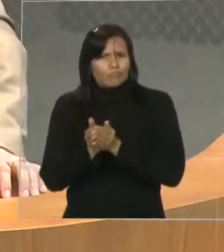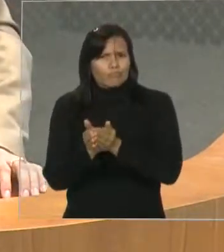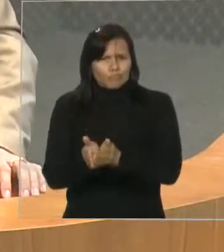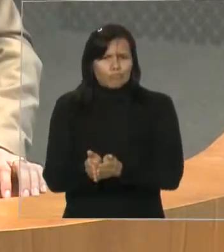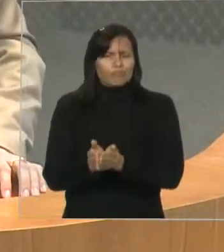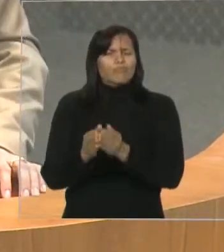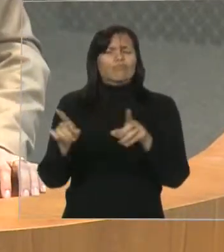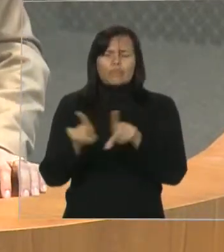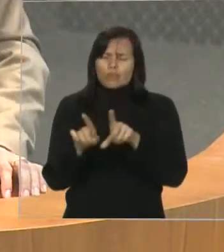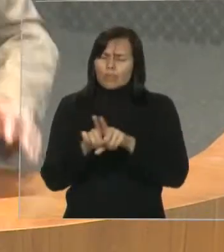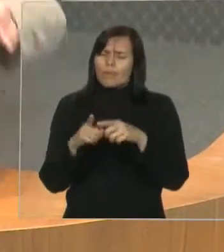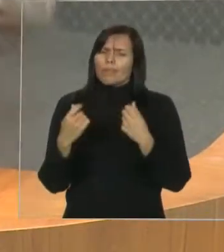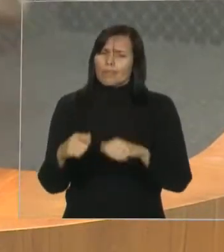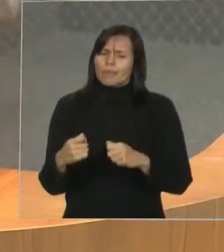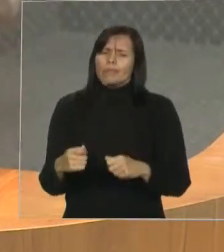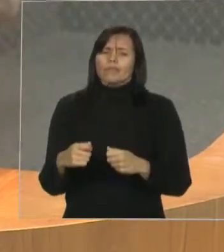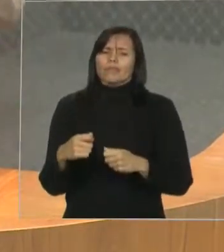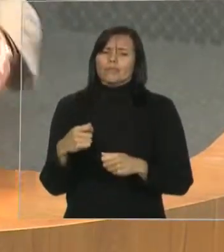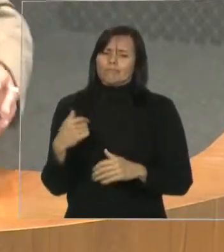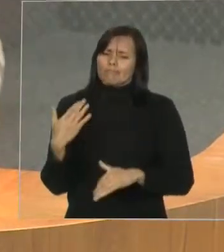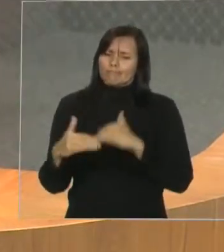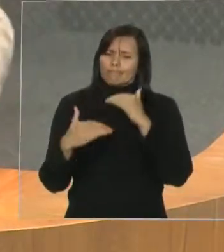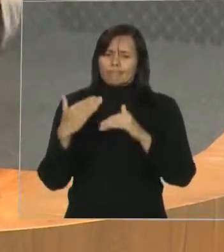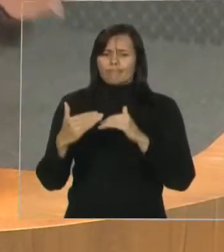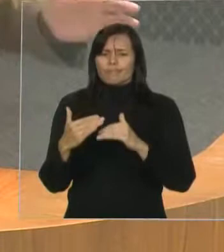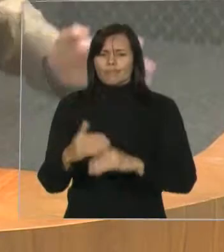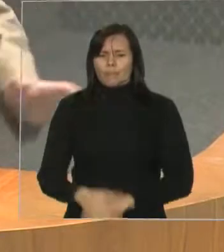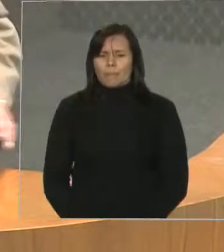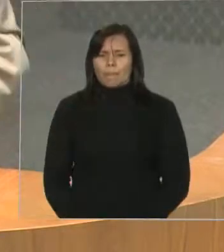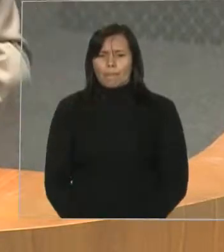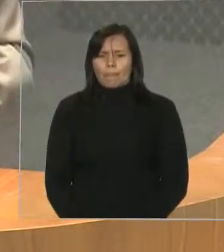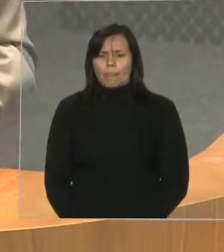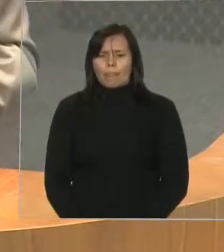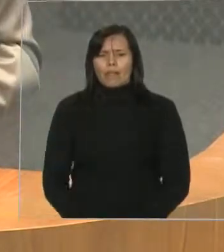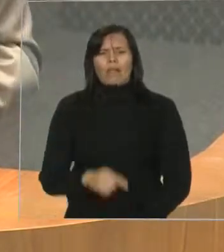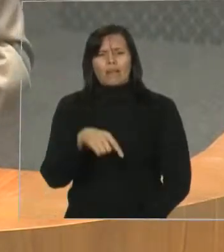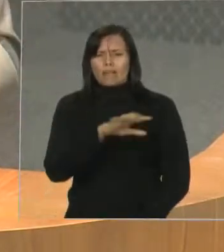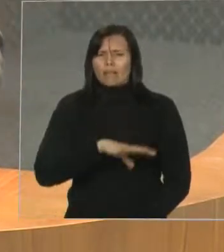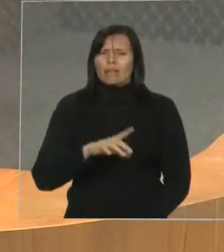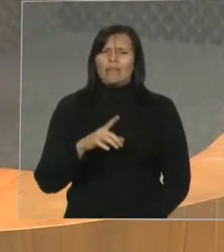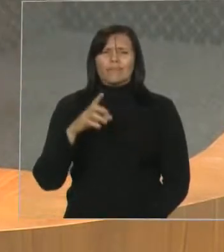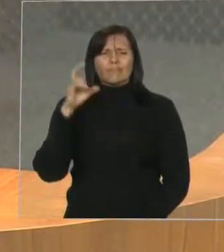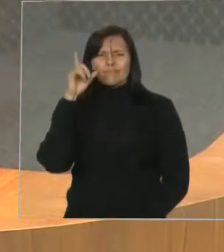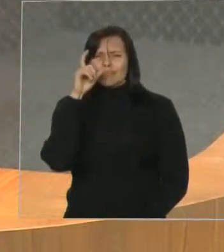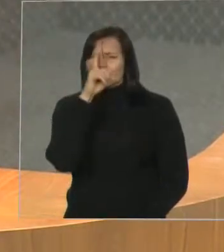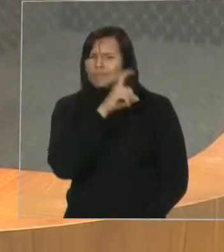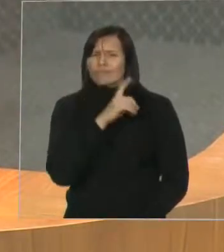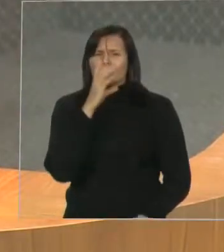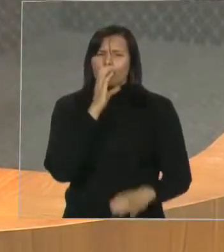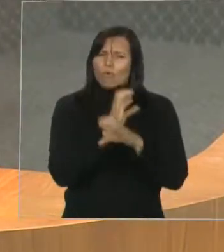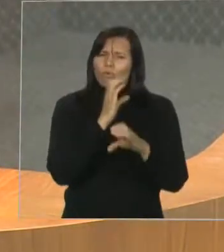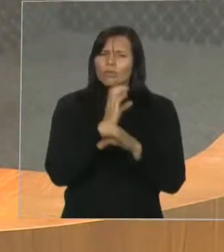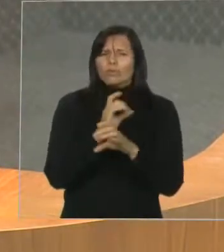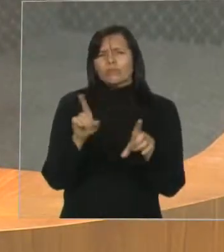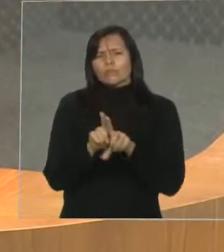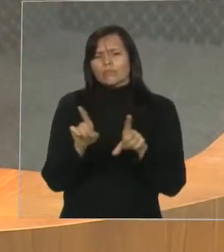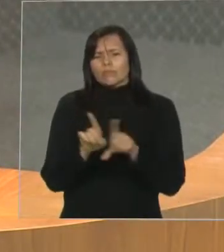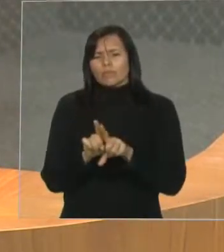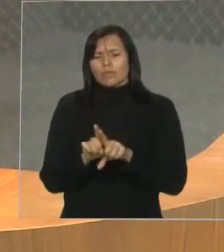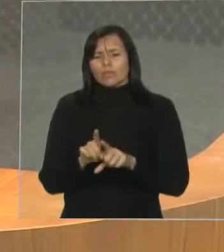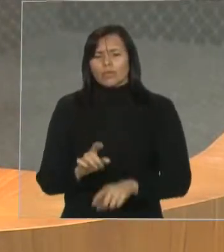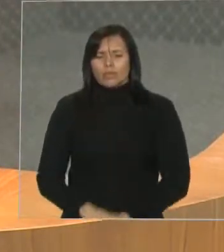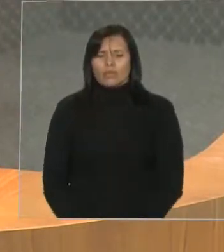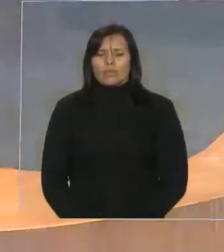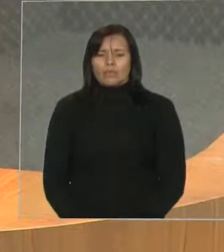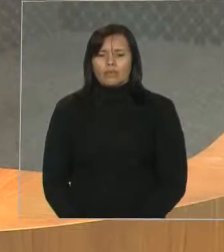e que podem estar se comunicando, mas que ficam sem comunicação quando chegam ali naquela área. Entre outras ações, a melhoria, por exemplo,